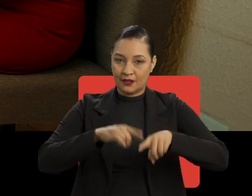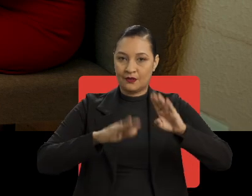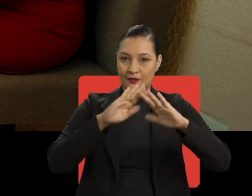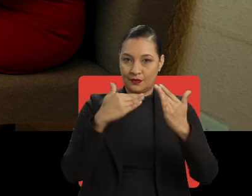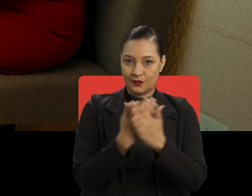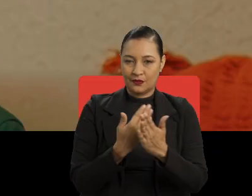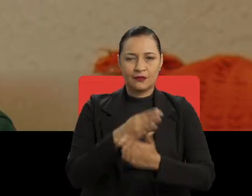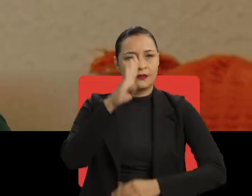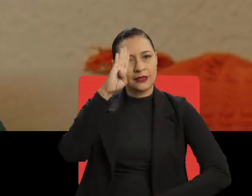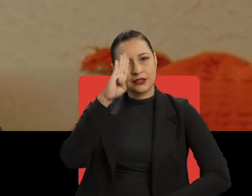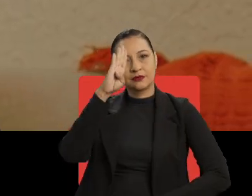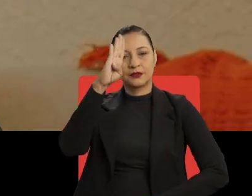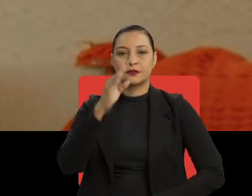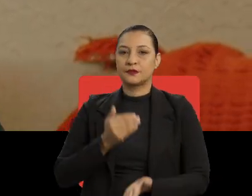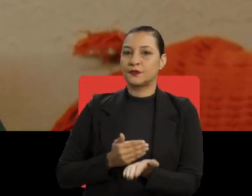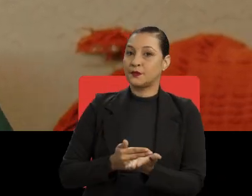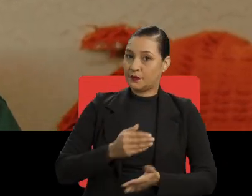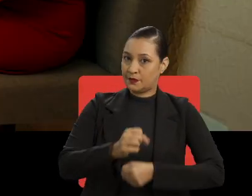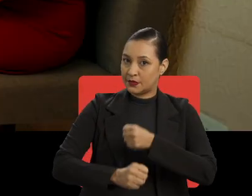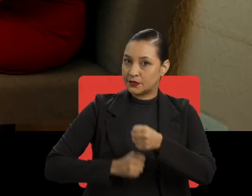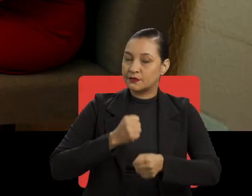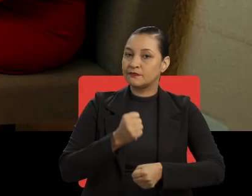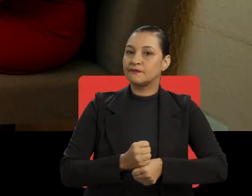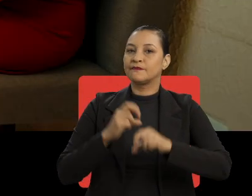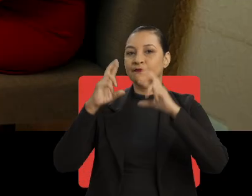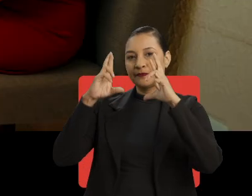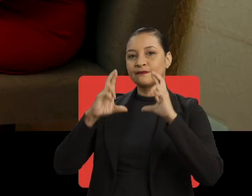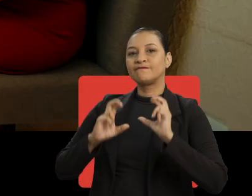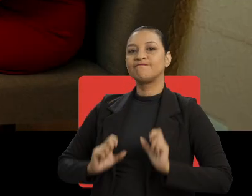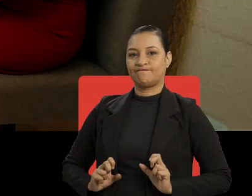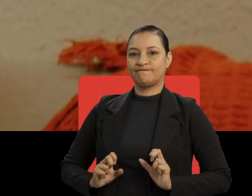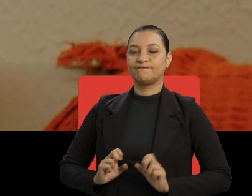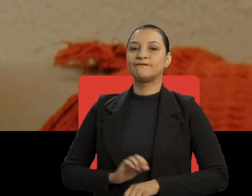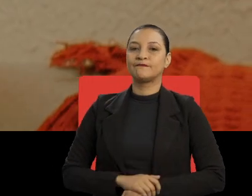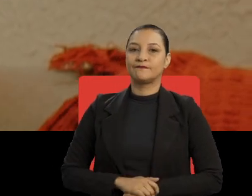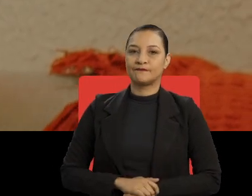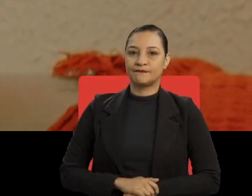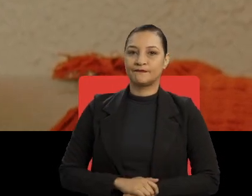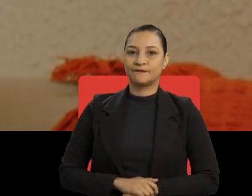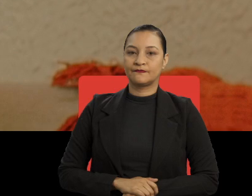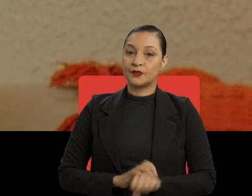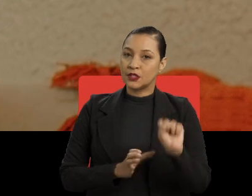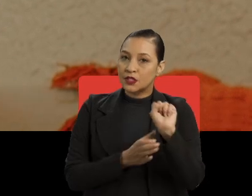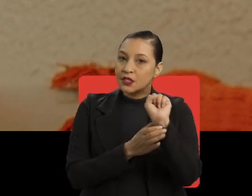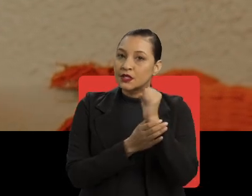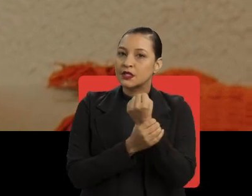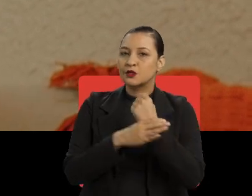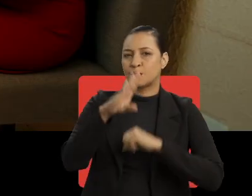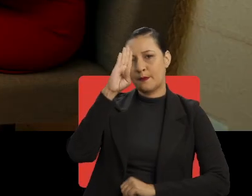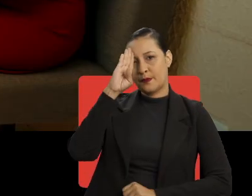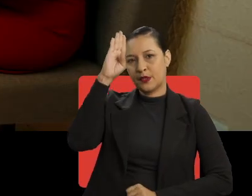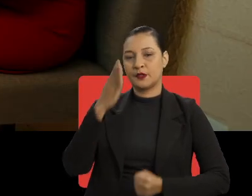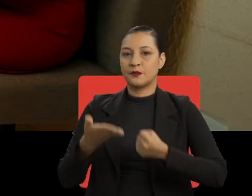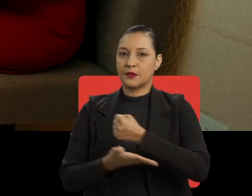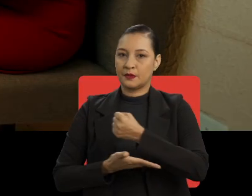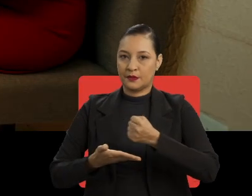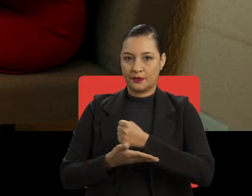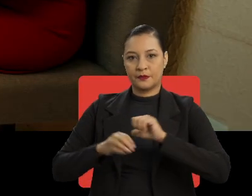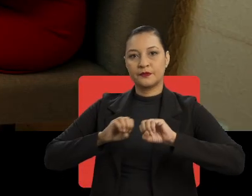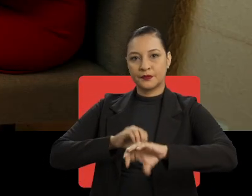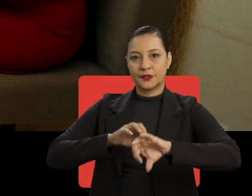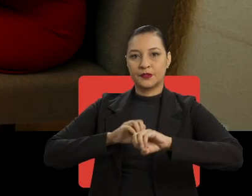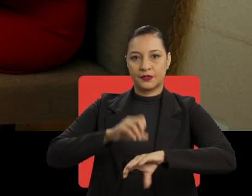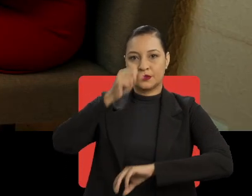um kit de material escolar. E o que é principal é que nós vamos, todo início de ano, fazer um exame médico da criança. Para garantir